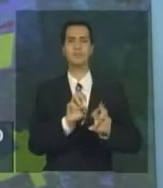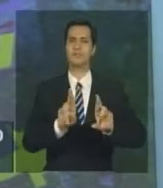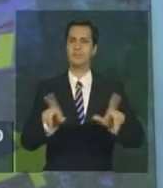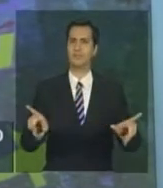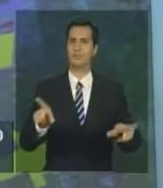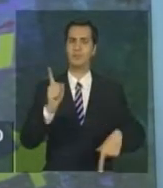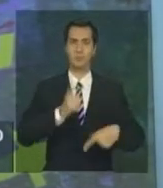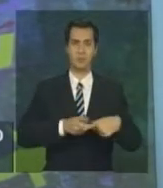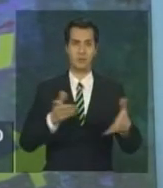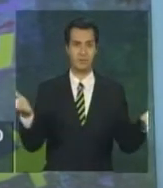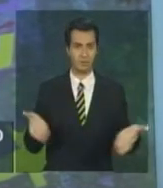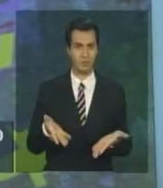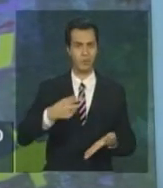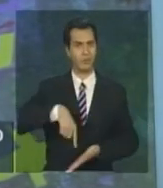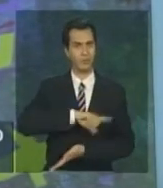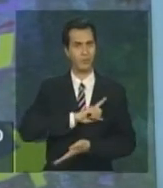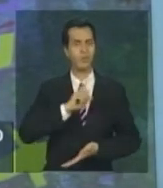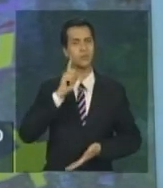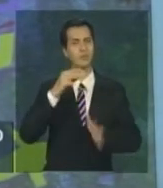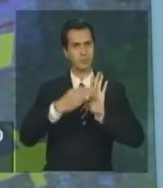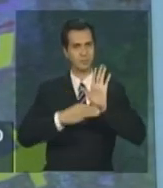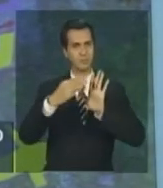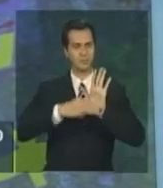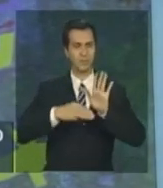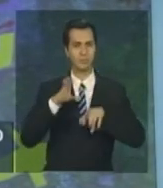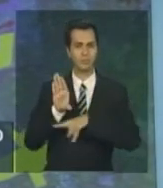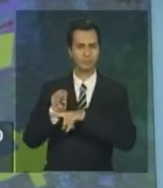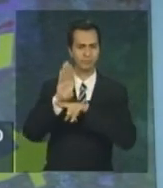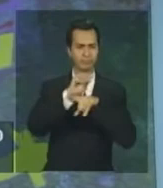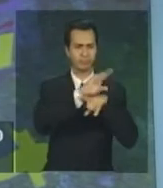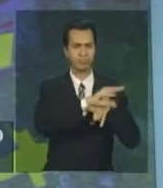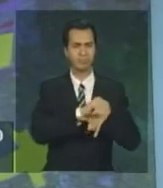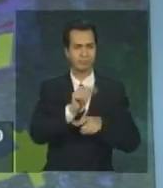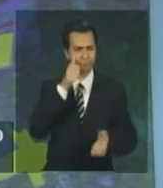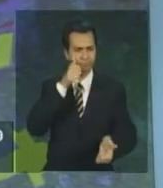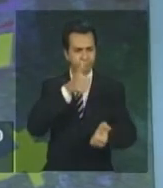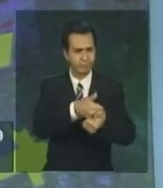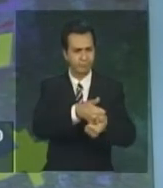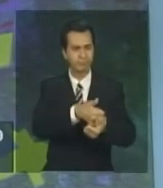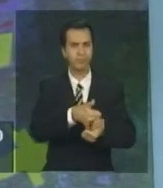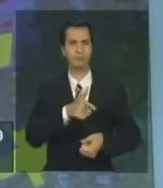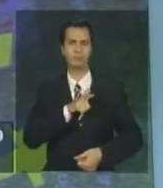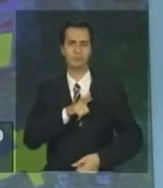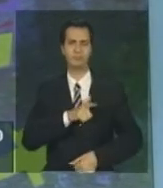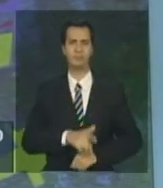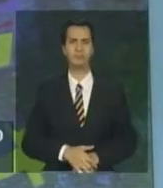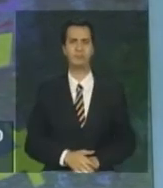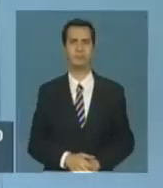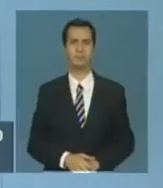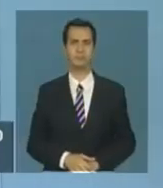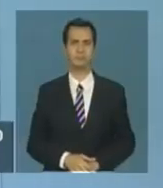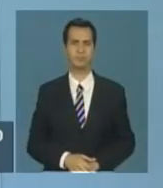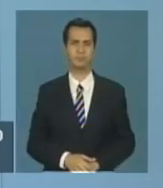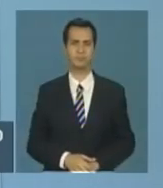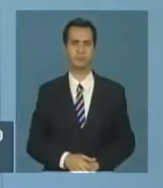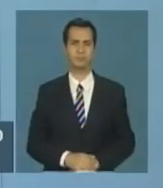a se beneficia dessa metodologia com melhor resolução, tá? Muito bem, é o seguinte,